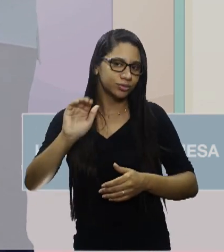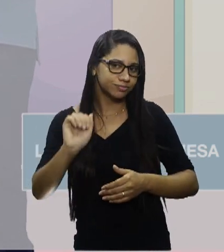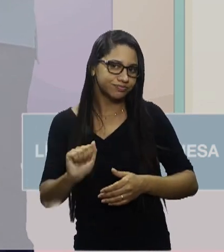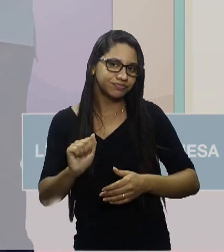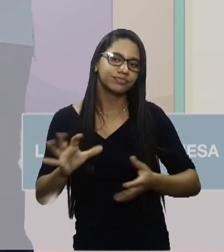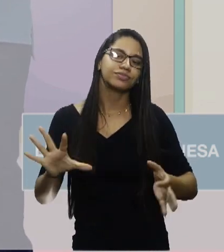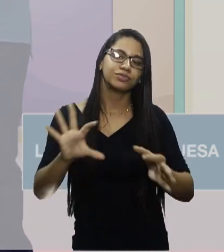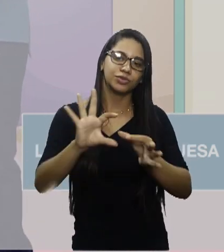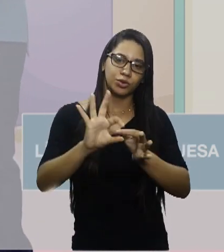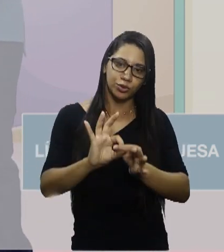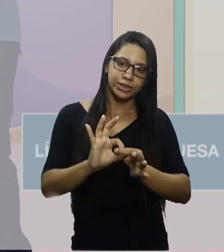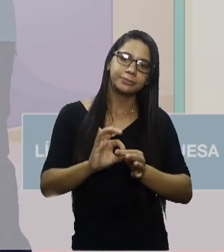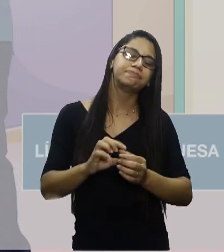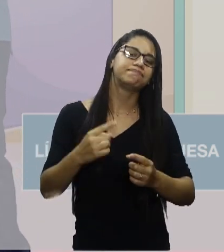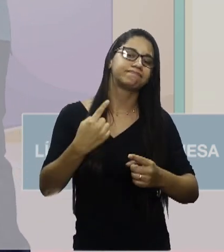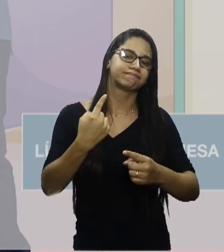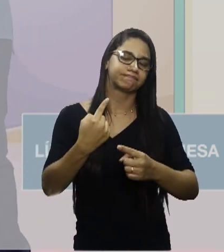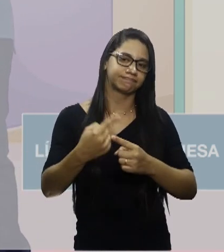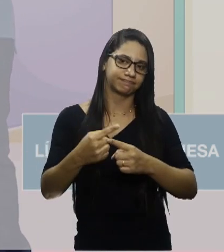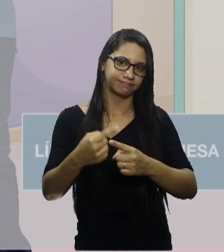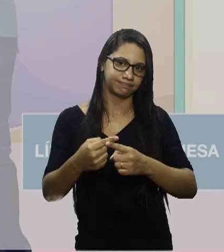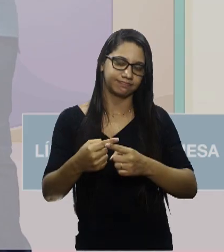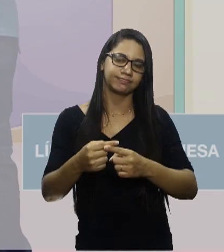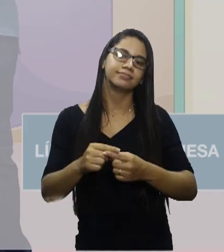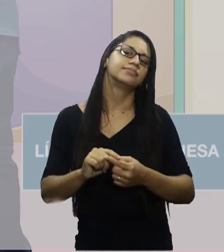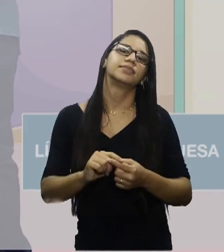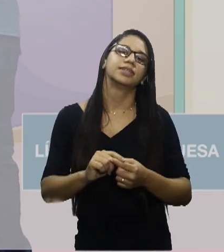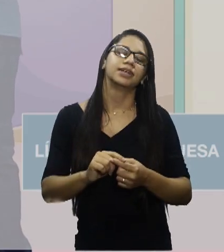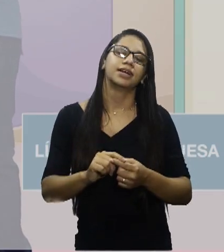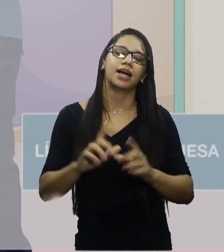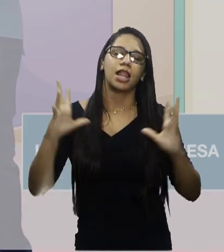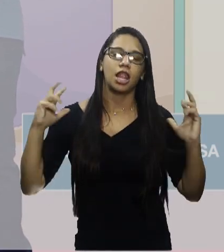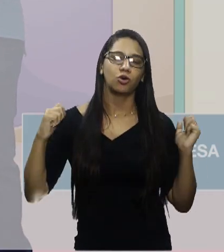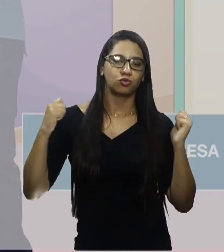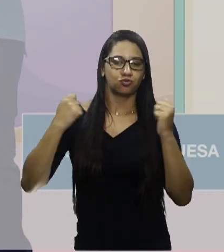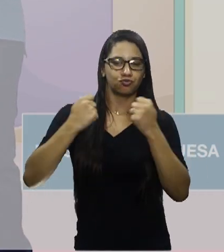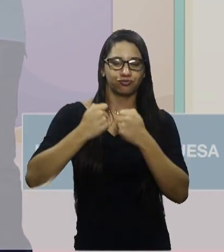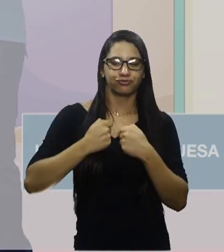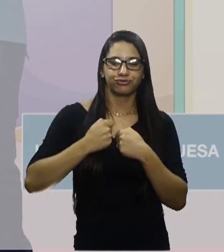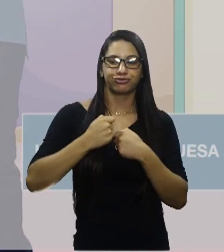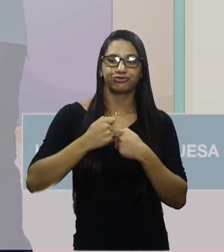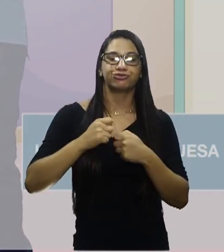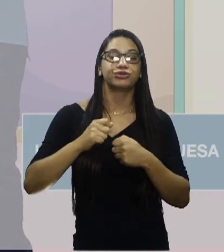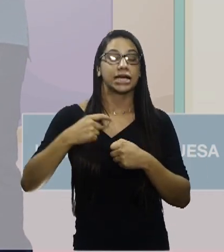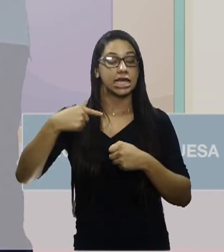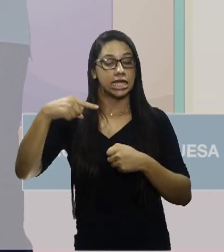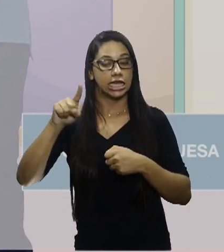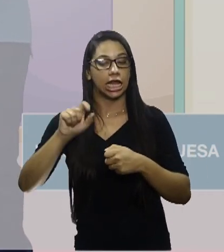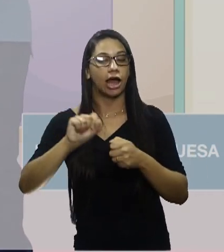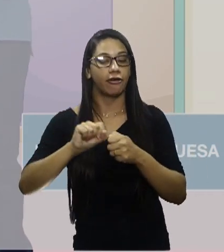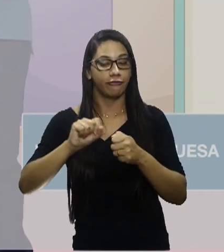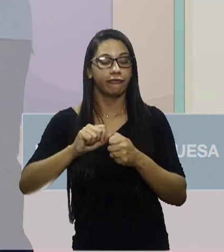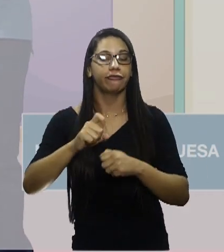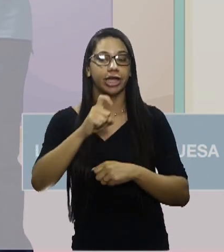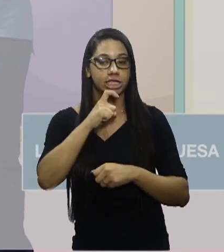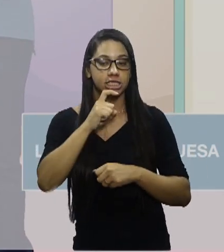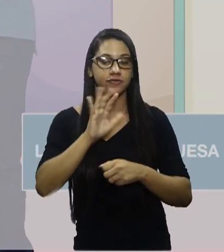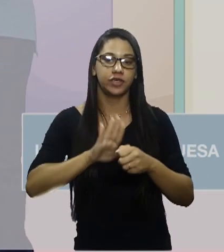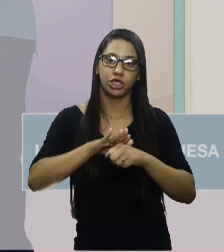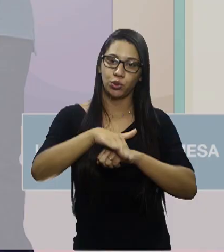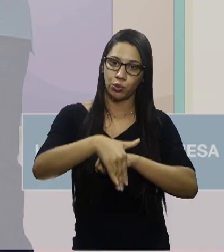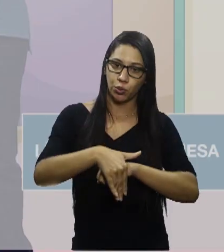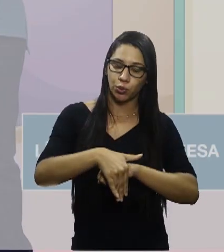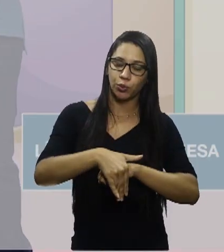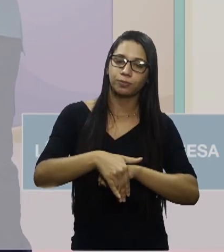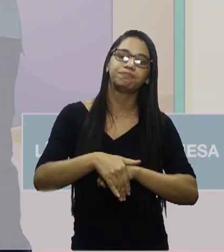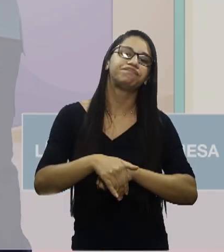coordenada, por quê? Leve um cachecol, que lá faz frio à noite. Então, o fato,